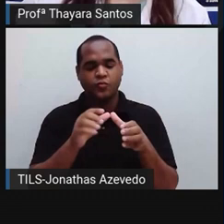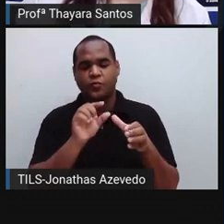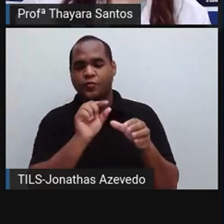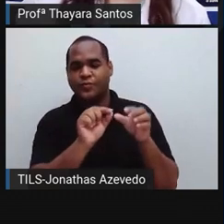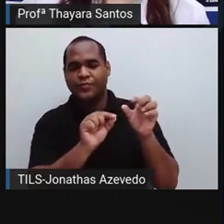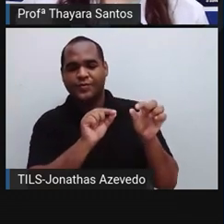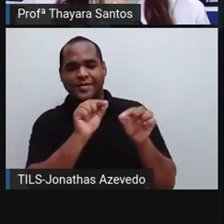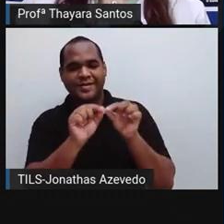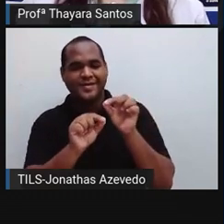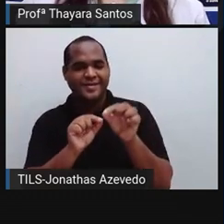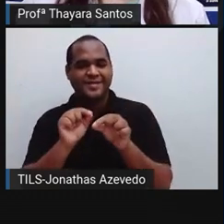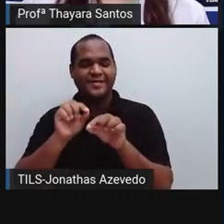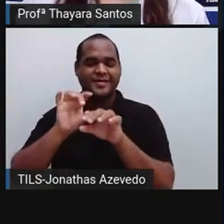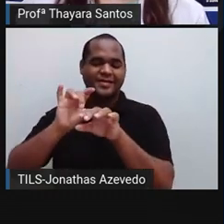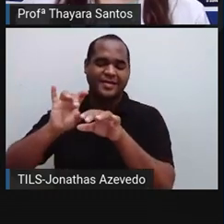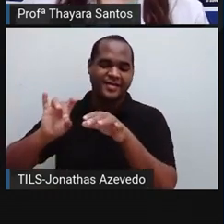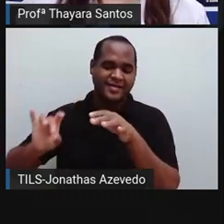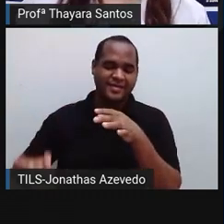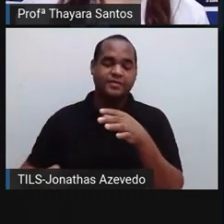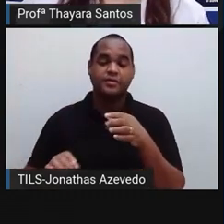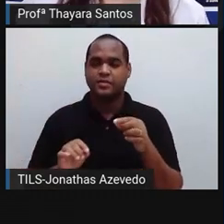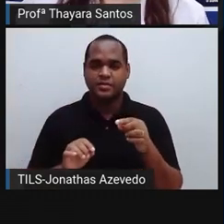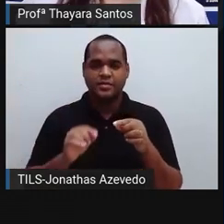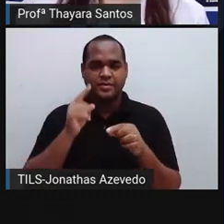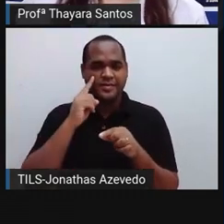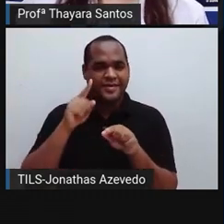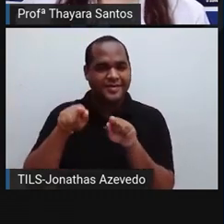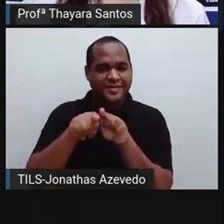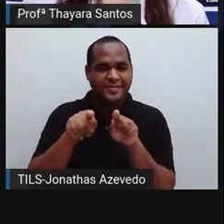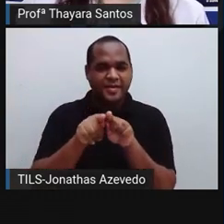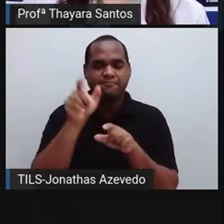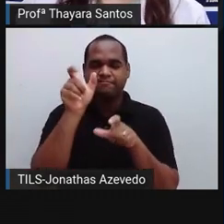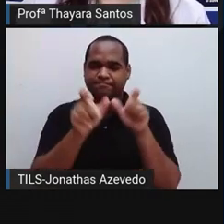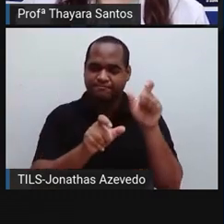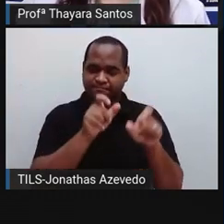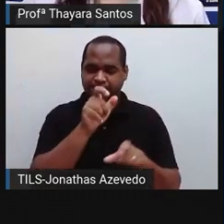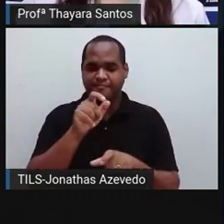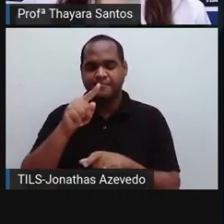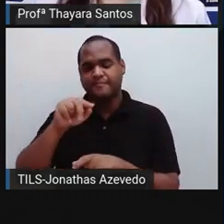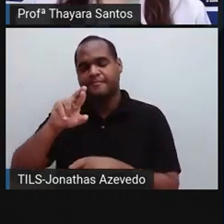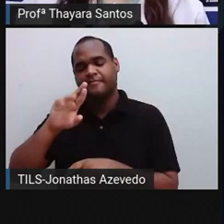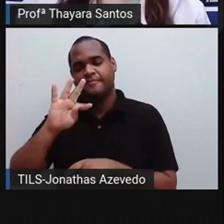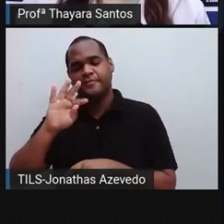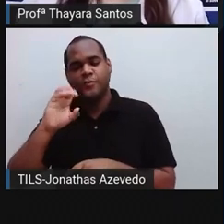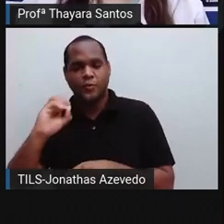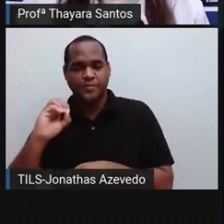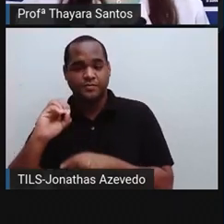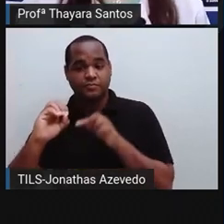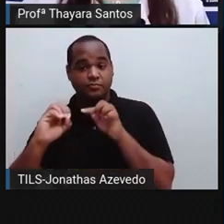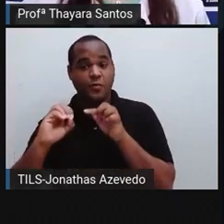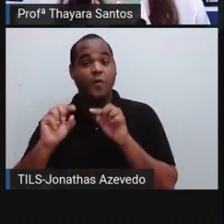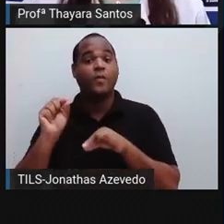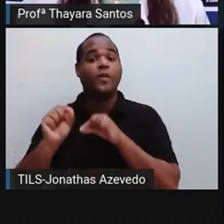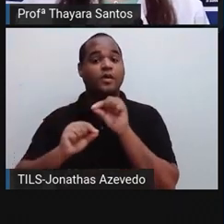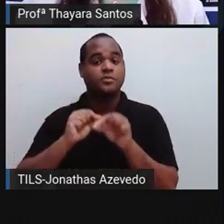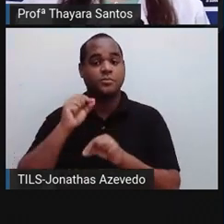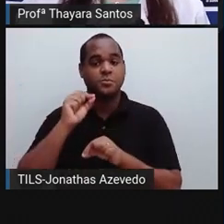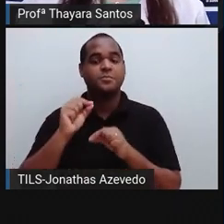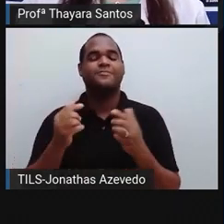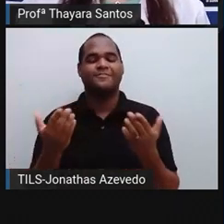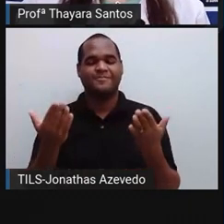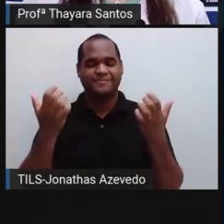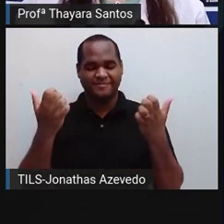das bactérias e também vamos ver algumas características dos protozoários, que eu acho que a gente ainda não falou por aqui nas nossas aulas.